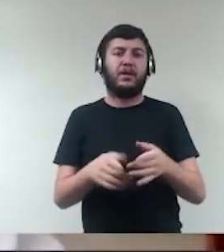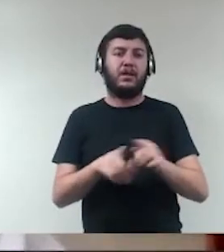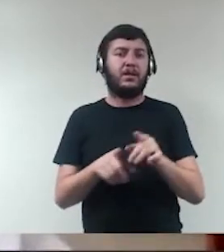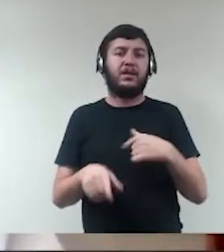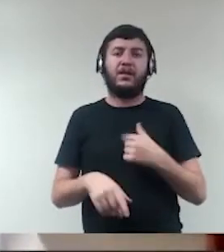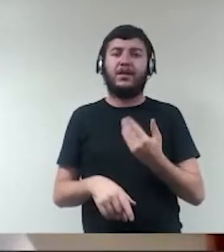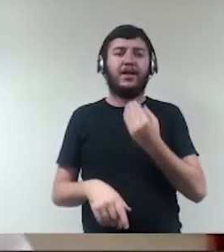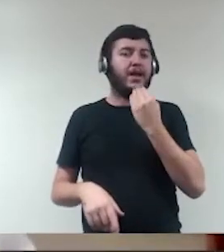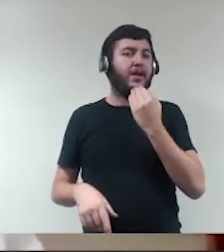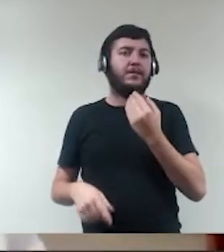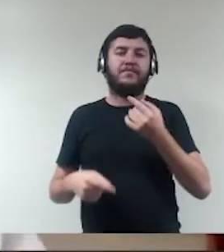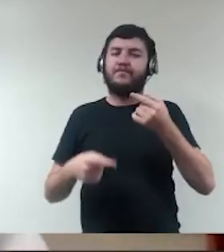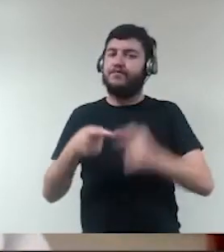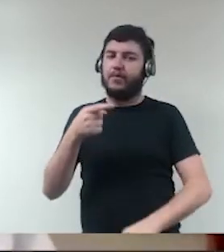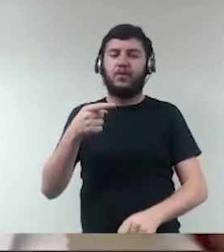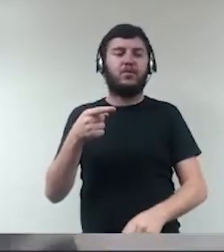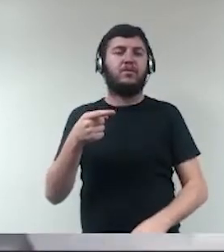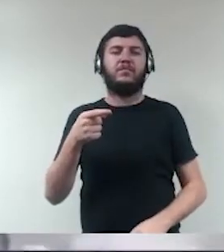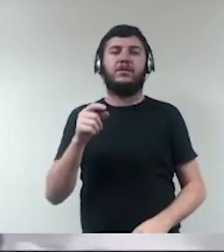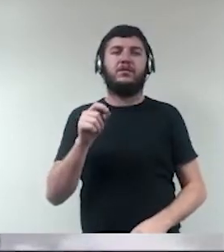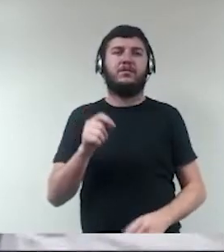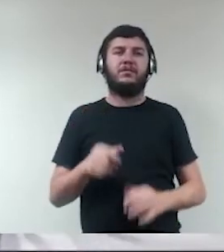deveriam ser